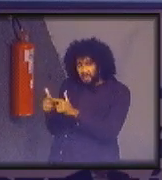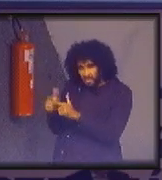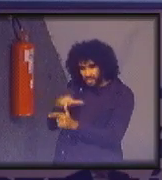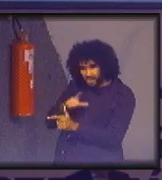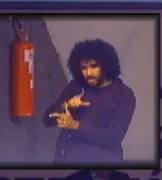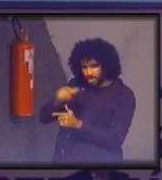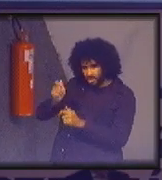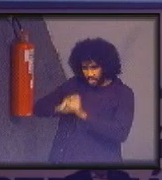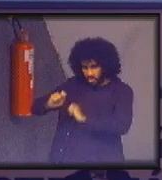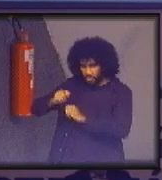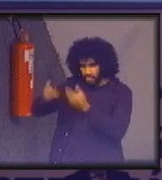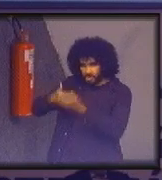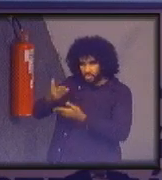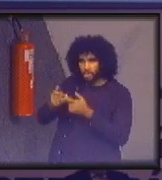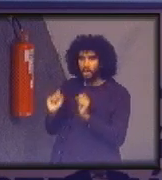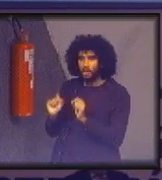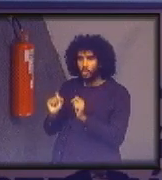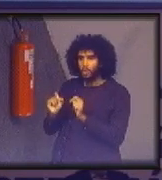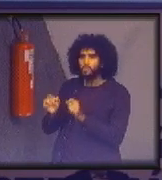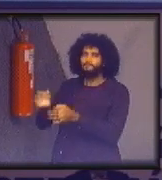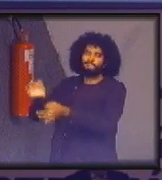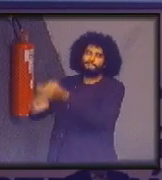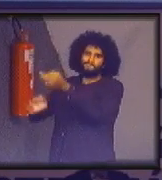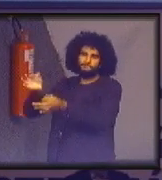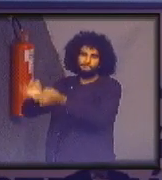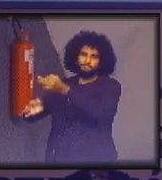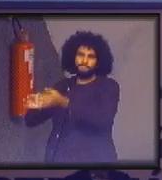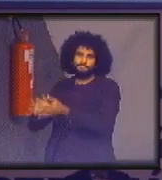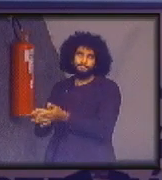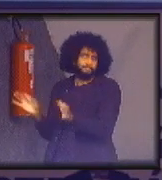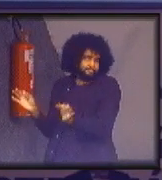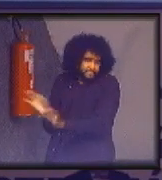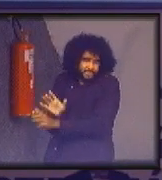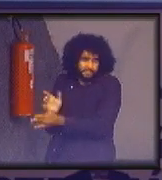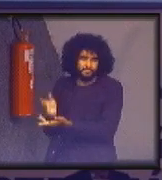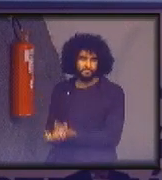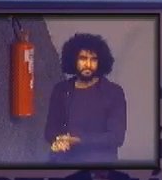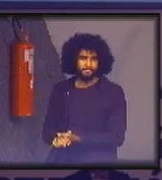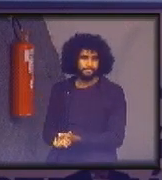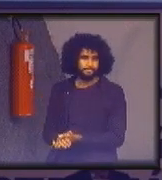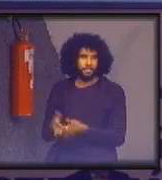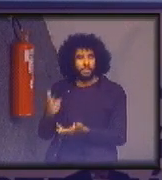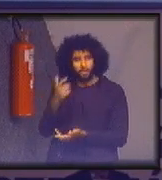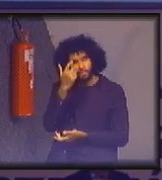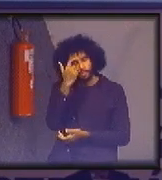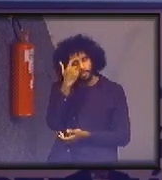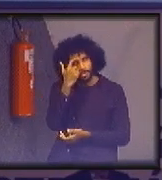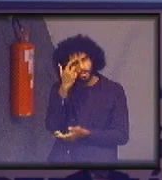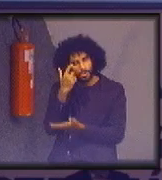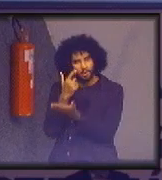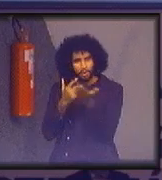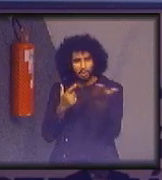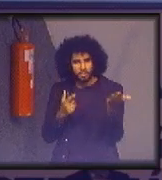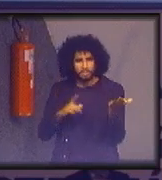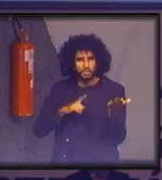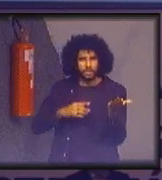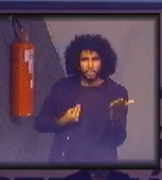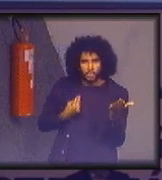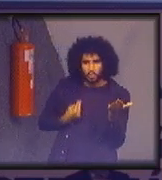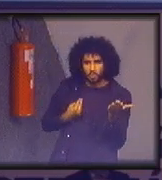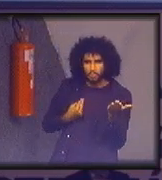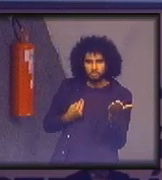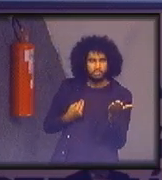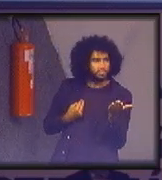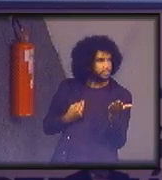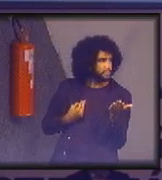circular hoje é o que? jurídico fim de papo imagine que você tem uma viga de aço na sua